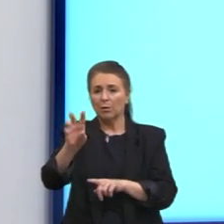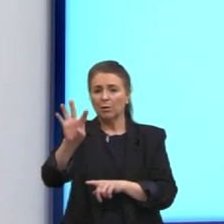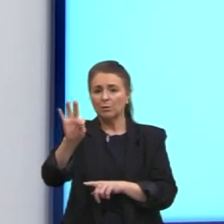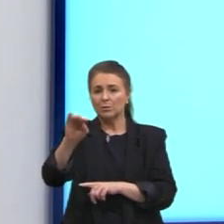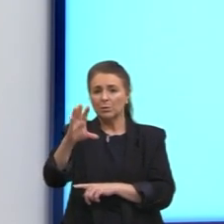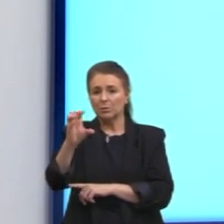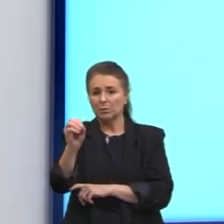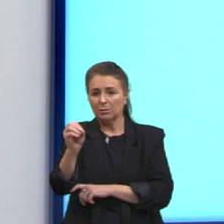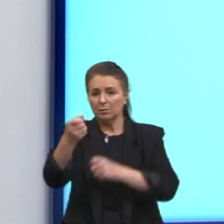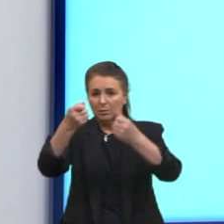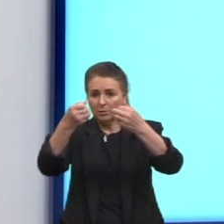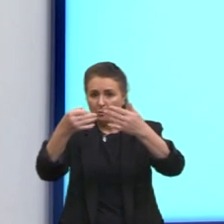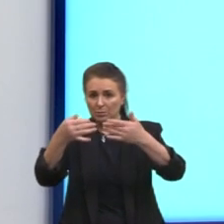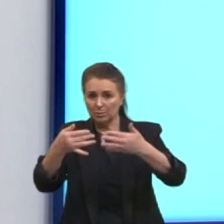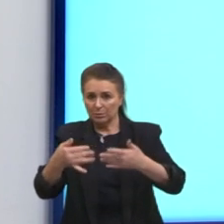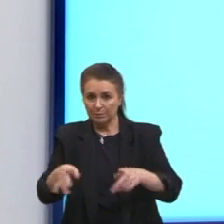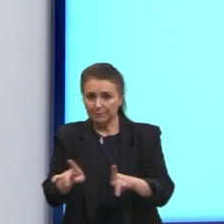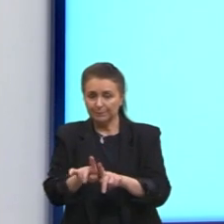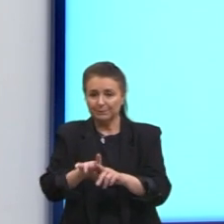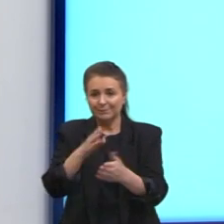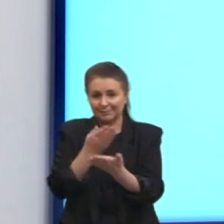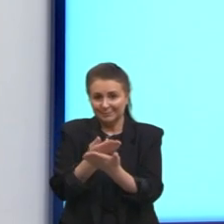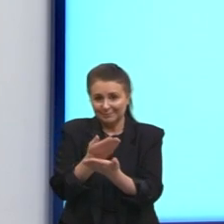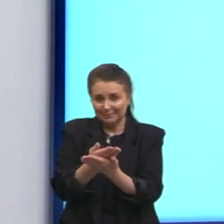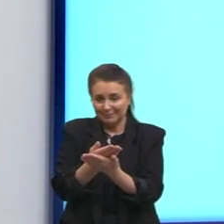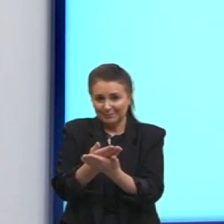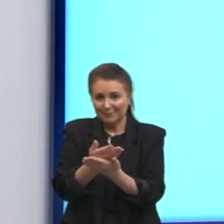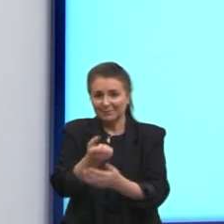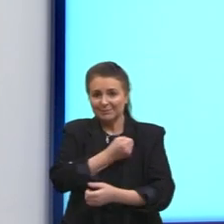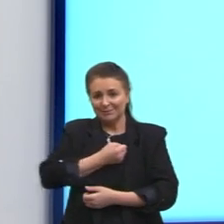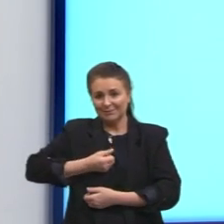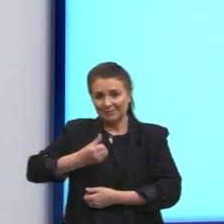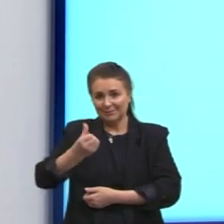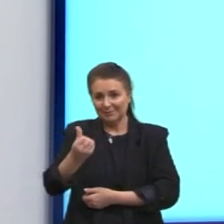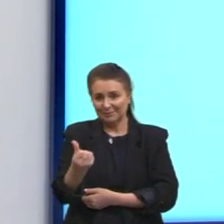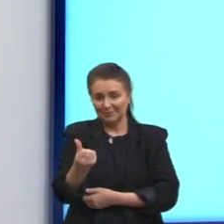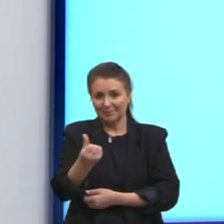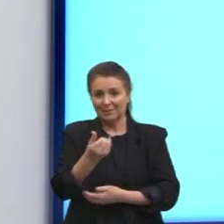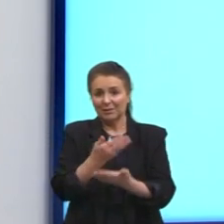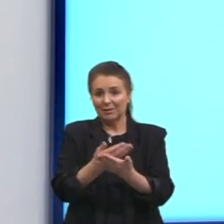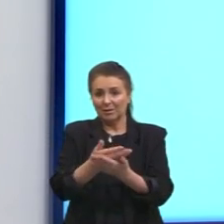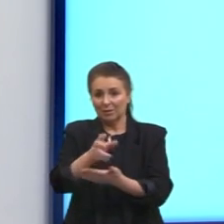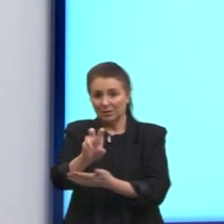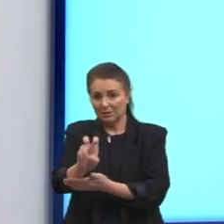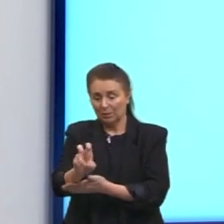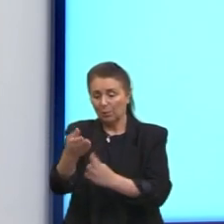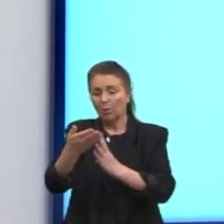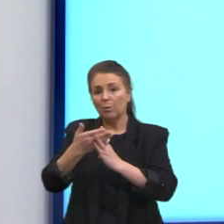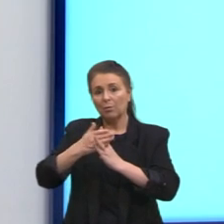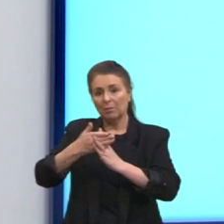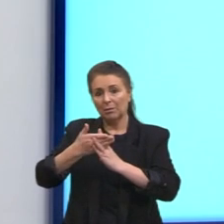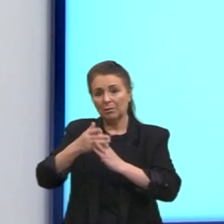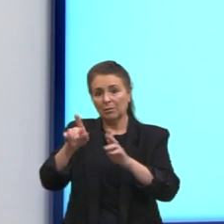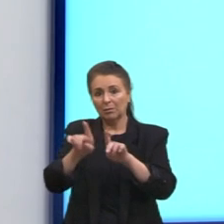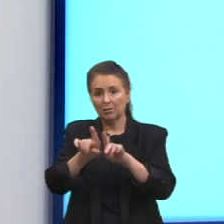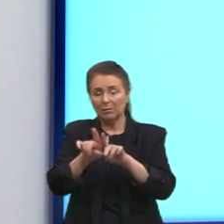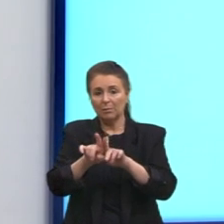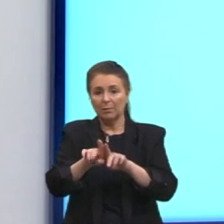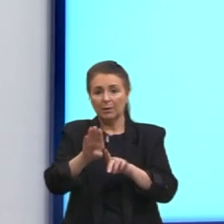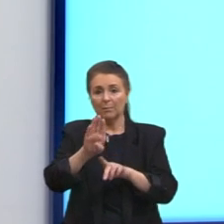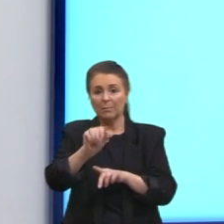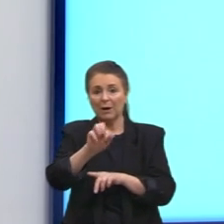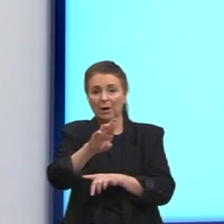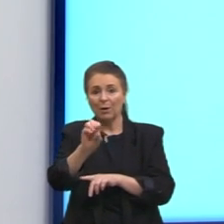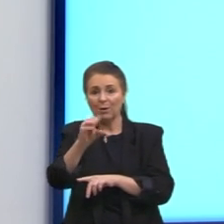também na aula 6, na aula 5, o barroco, ele também é uma tentativa, uma